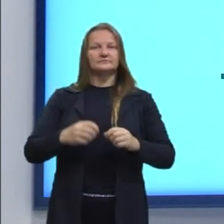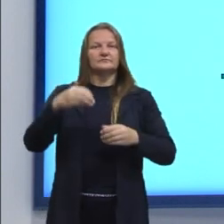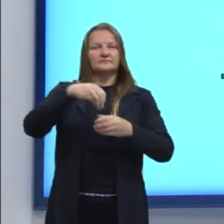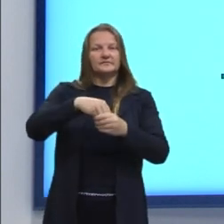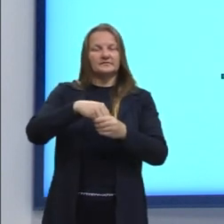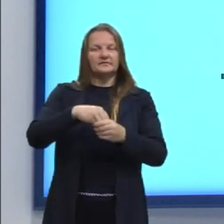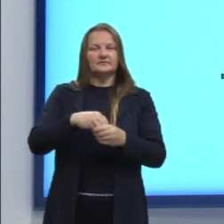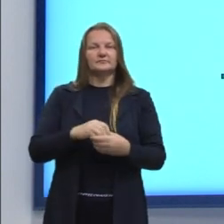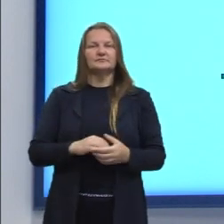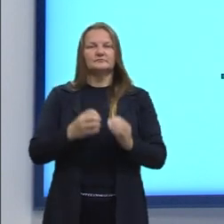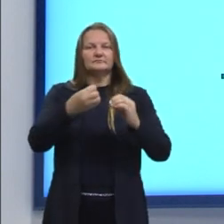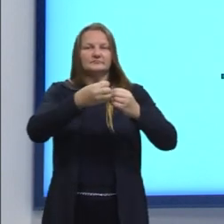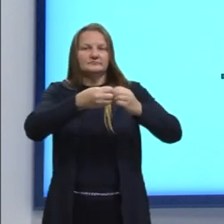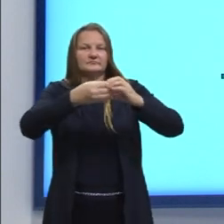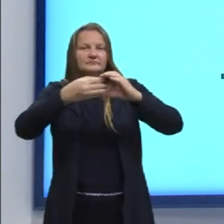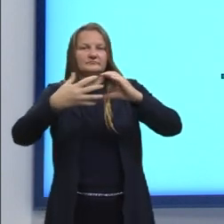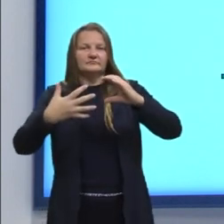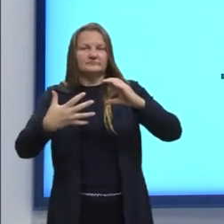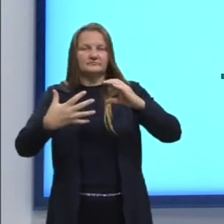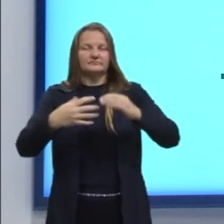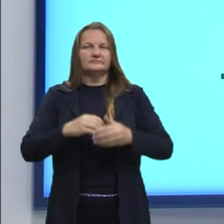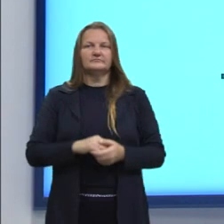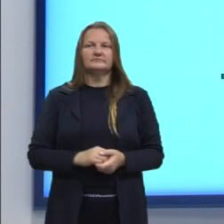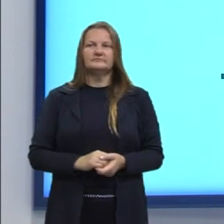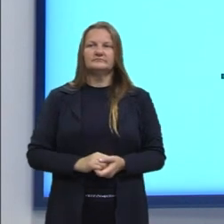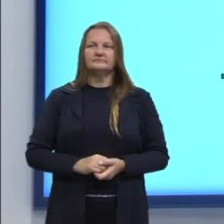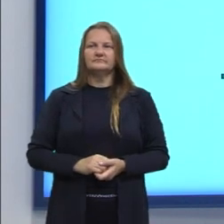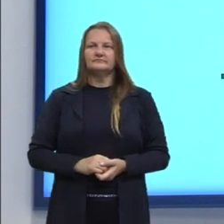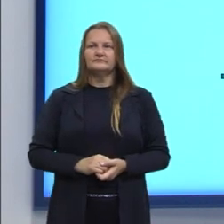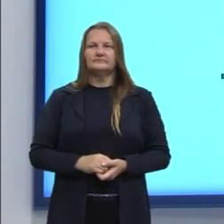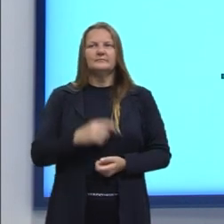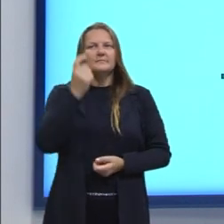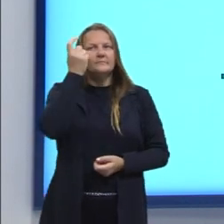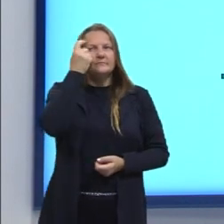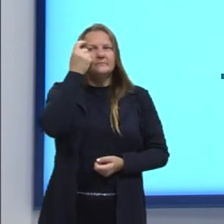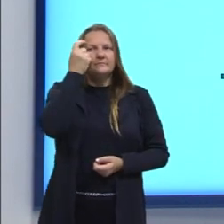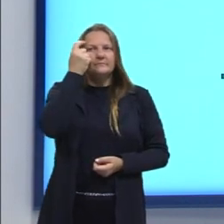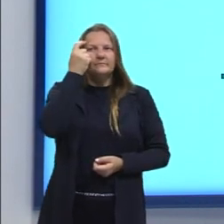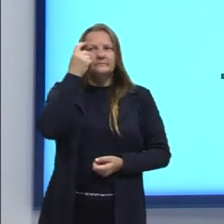desses critérios. E aí nós vamos pensar o seguinte,